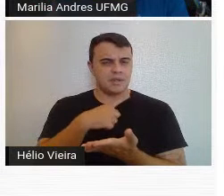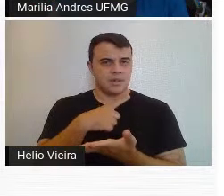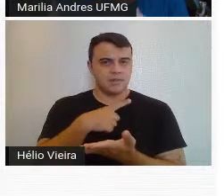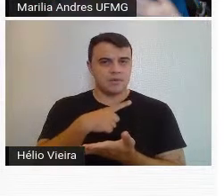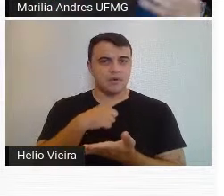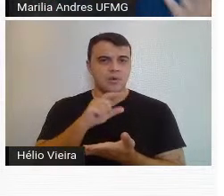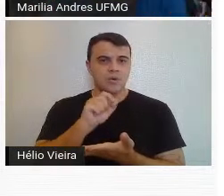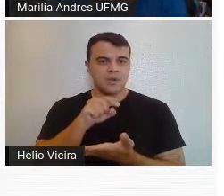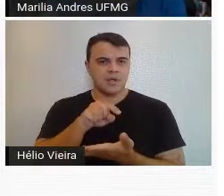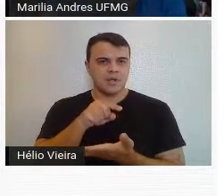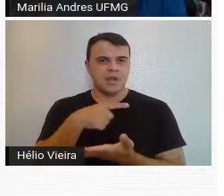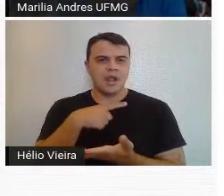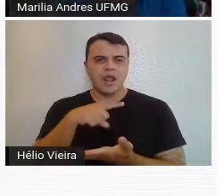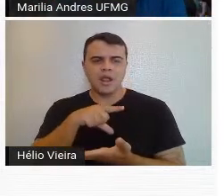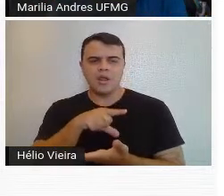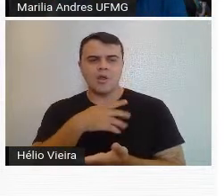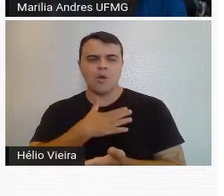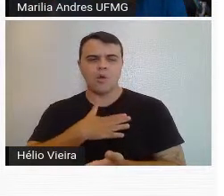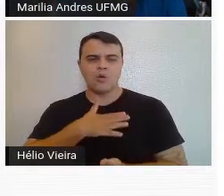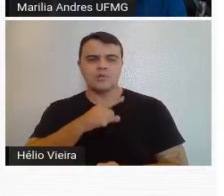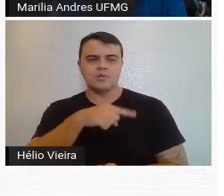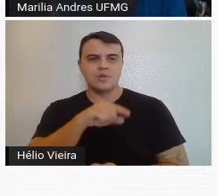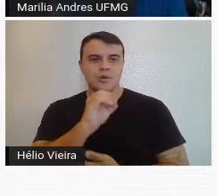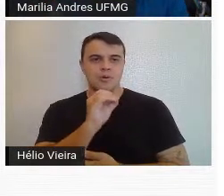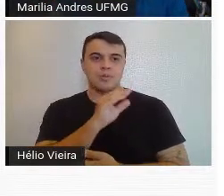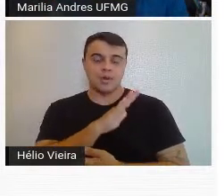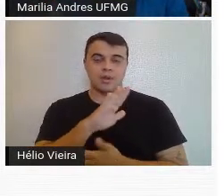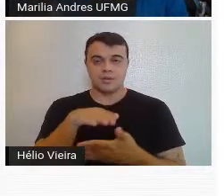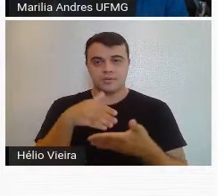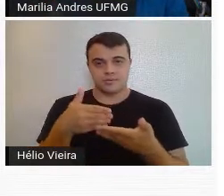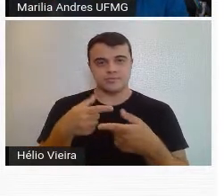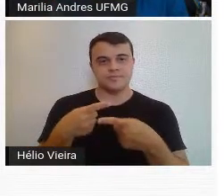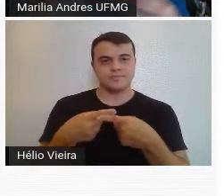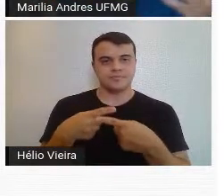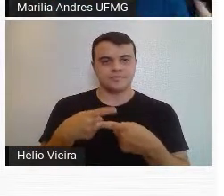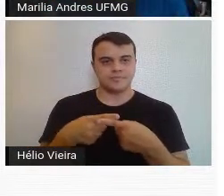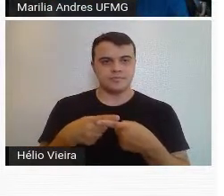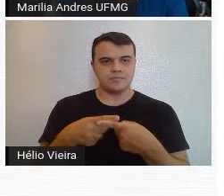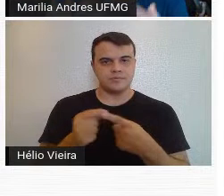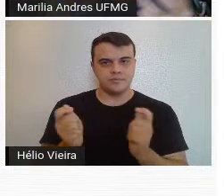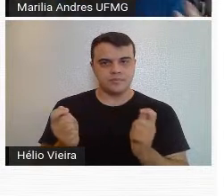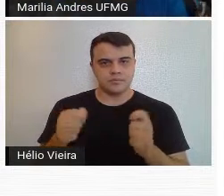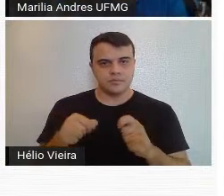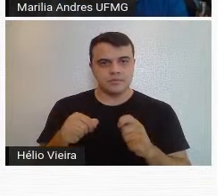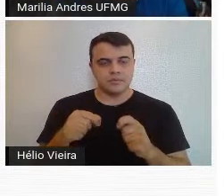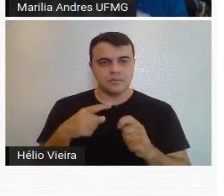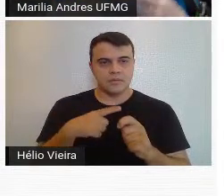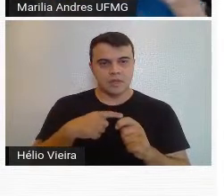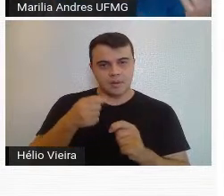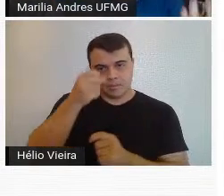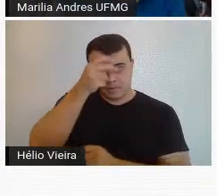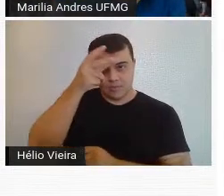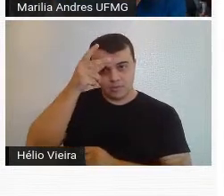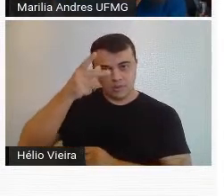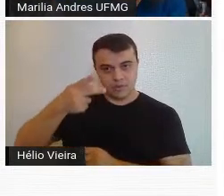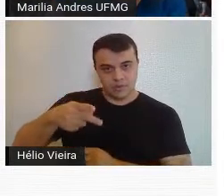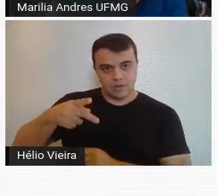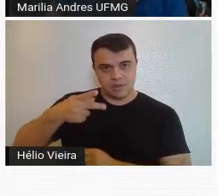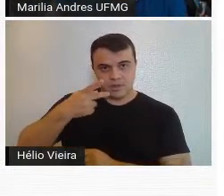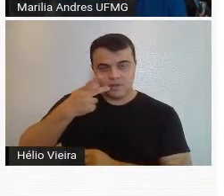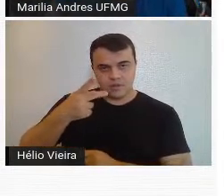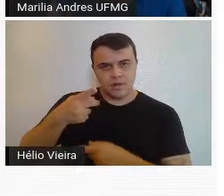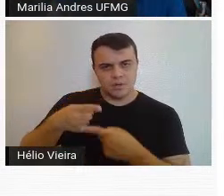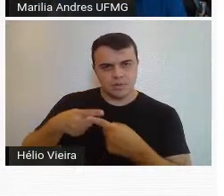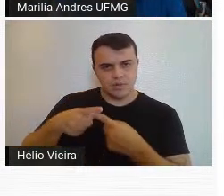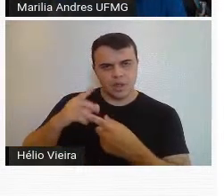predileção pelo moderno, tanto é que quando ele, na prefeitura dele, vai chamar justamente